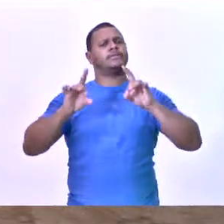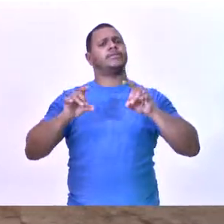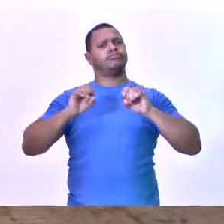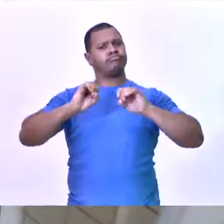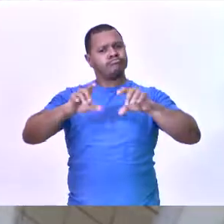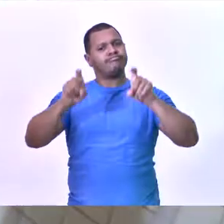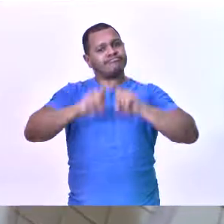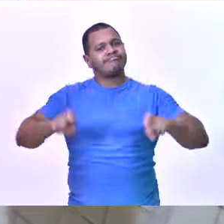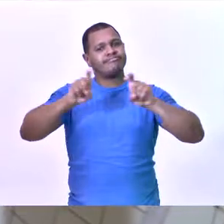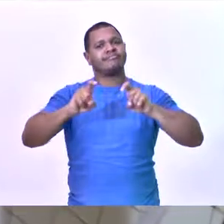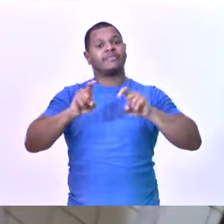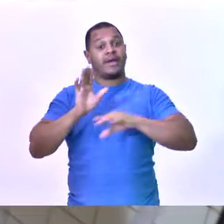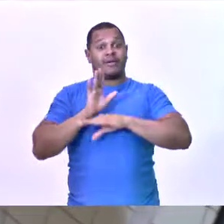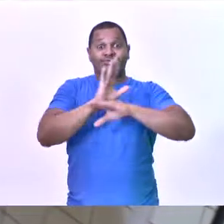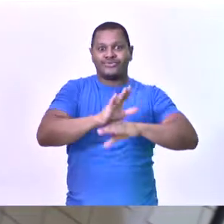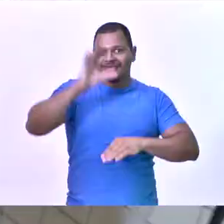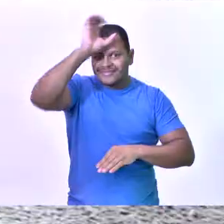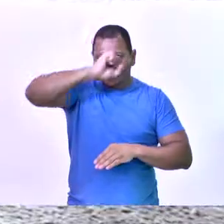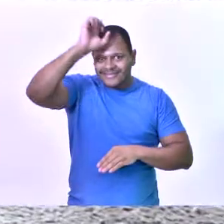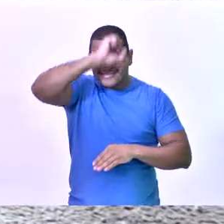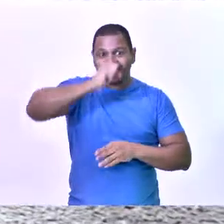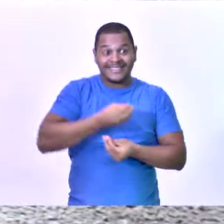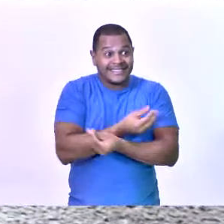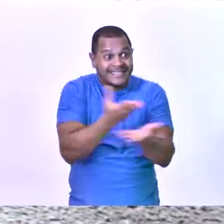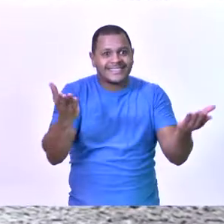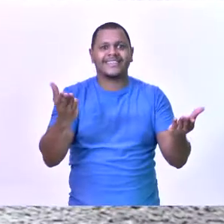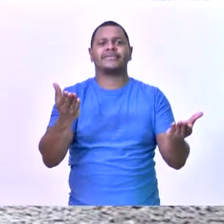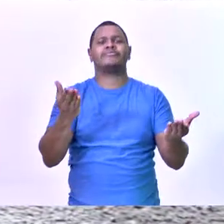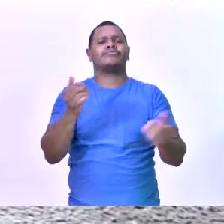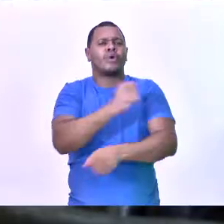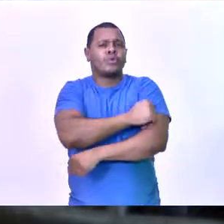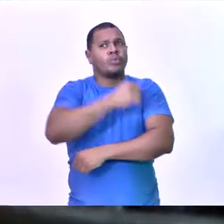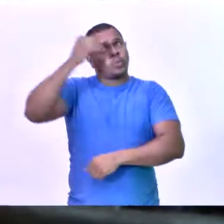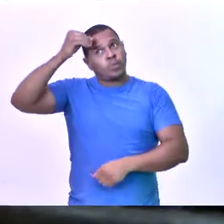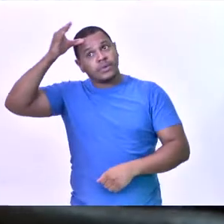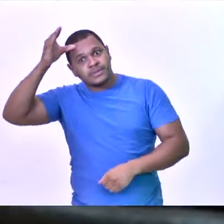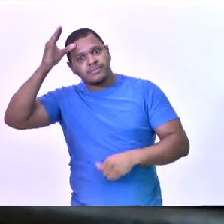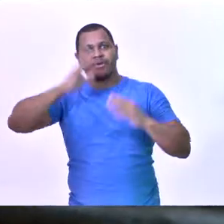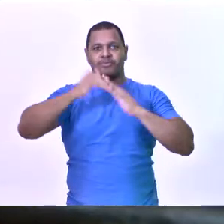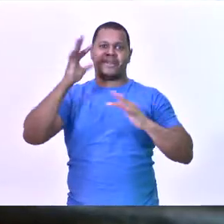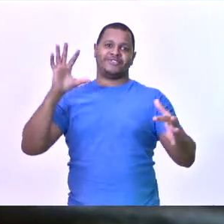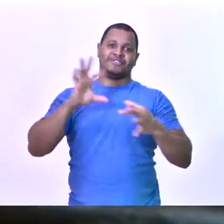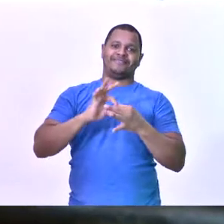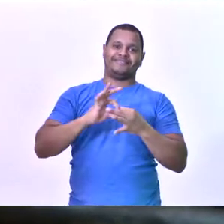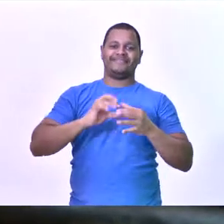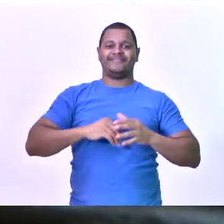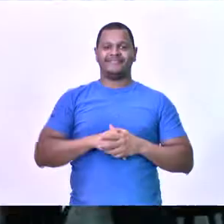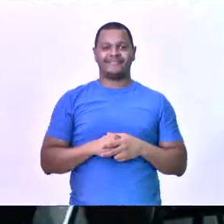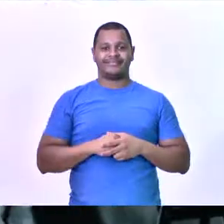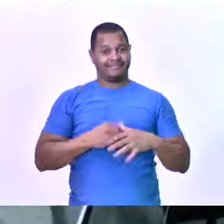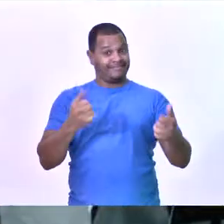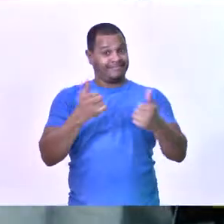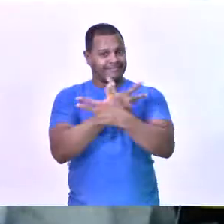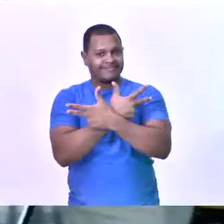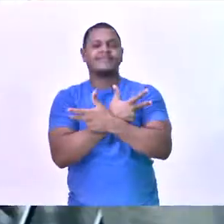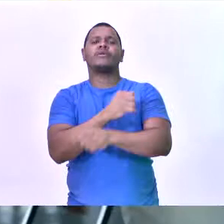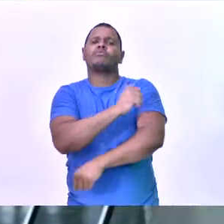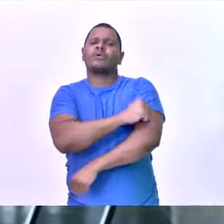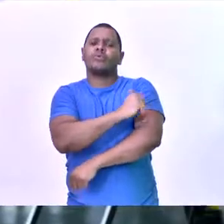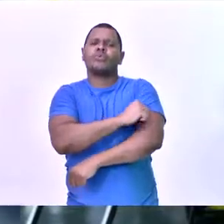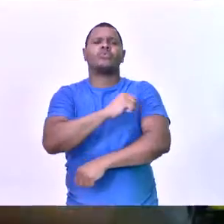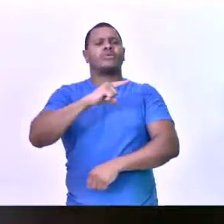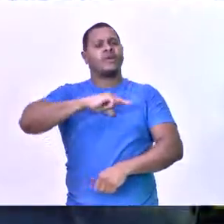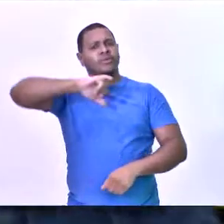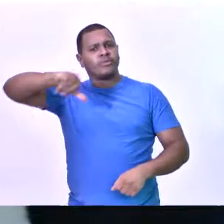espaços que favorecem o aprendizado e permitem que os estudantes coloquem seus conhecimentos em prática. Na UFV,